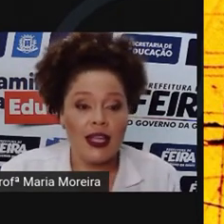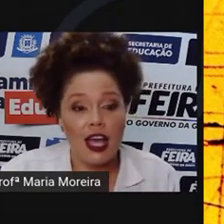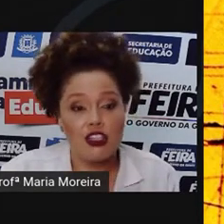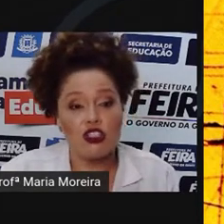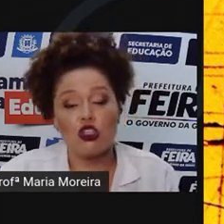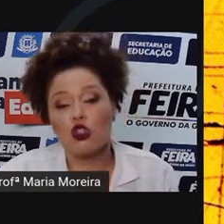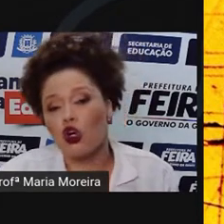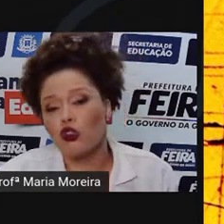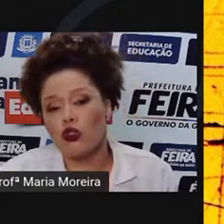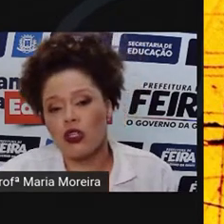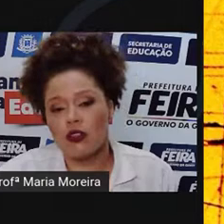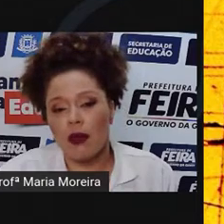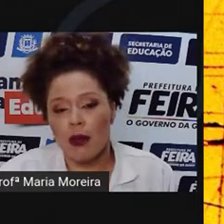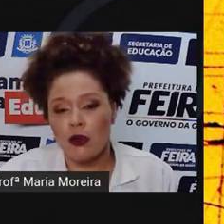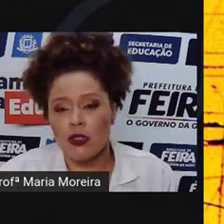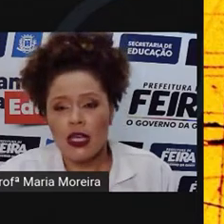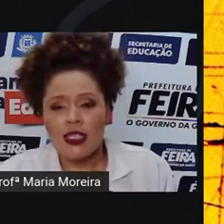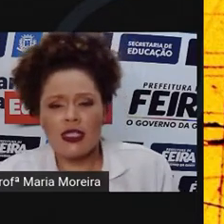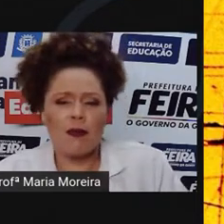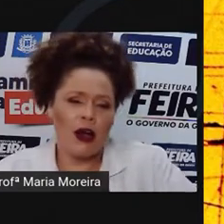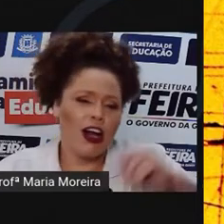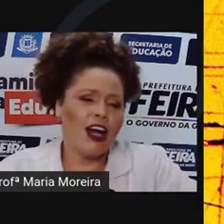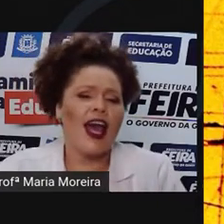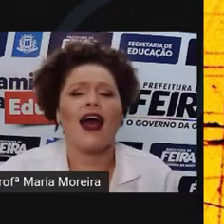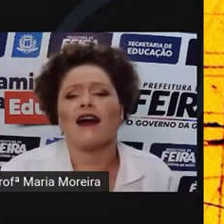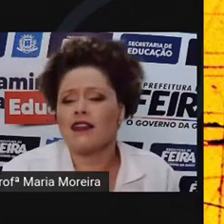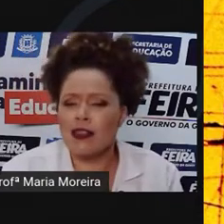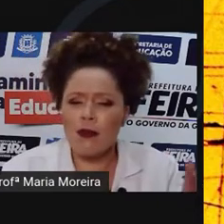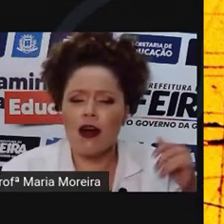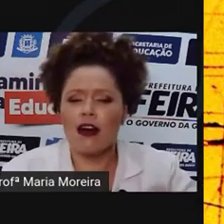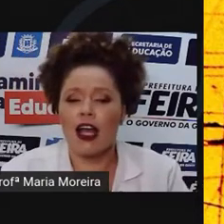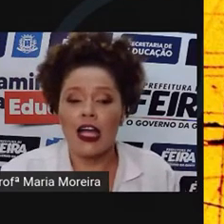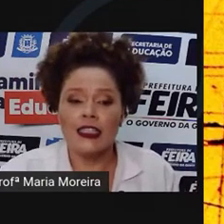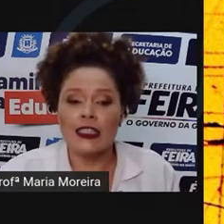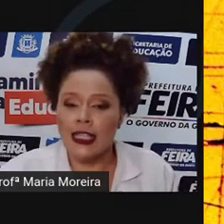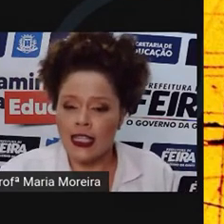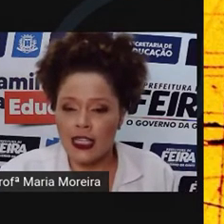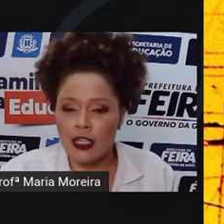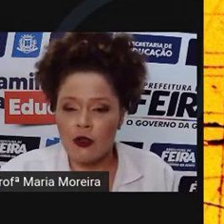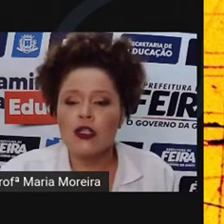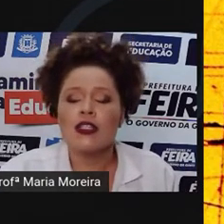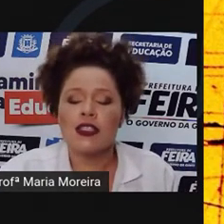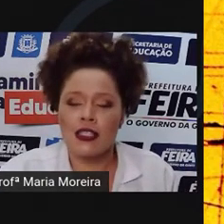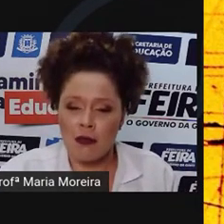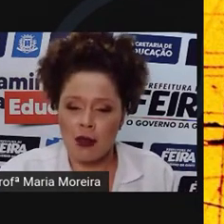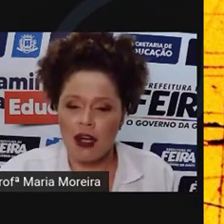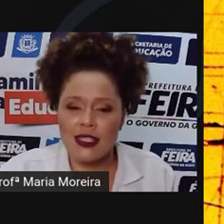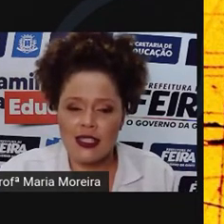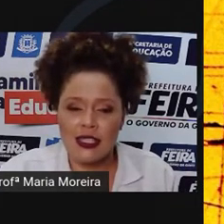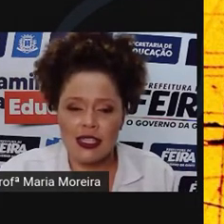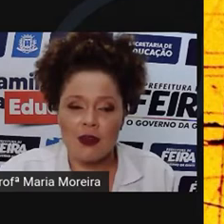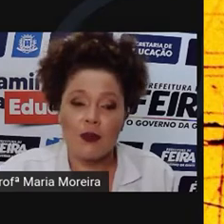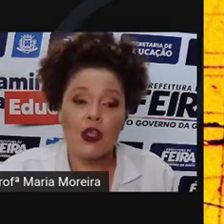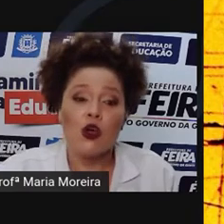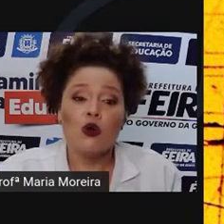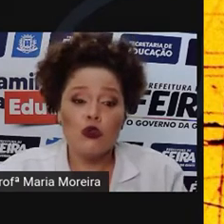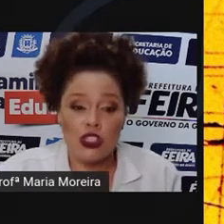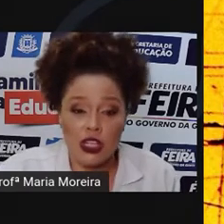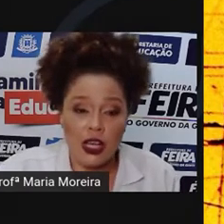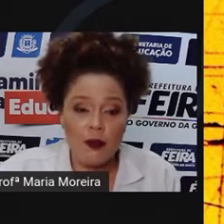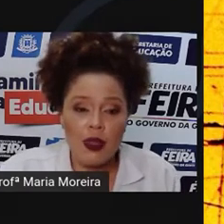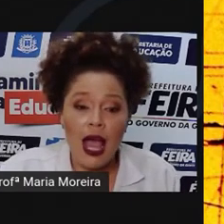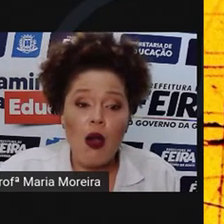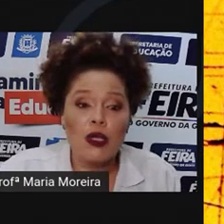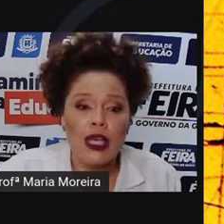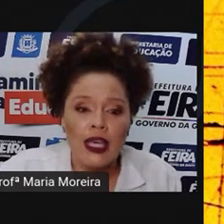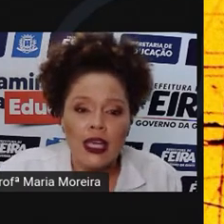liberdade de todos os seus irmãos. Simbora! Simbora! Não! Simbora sim! Jeremim, um